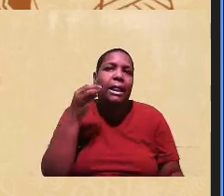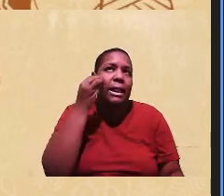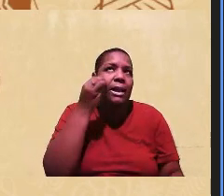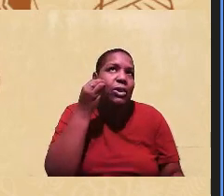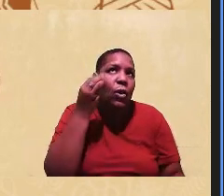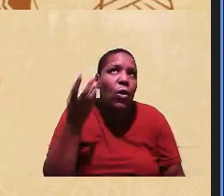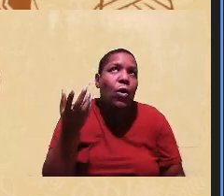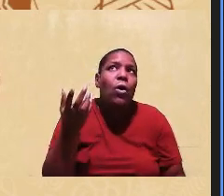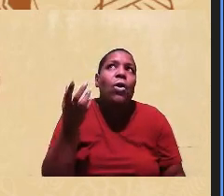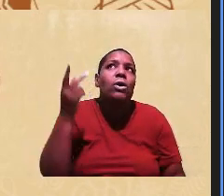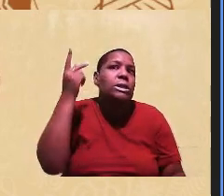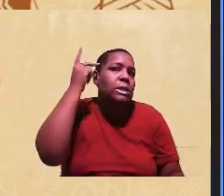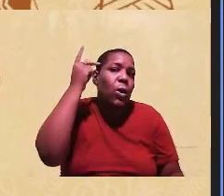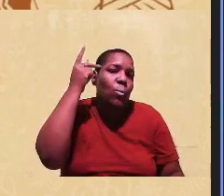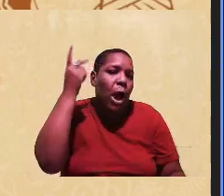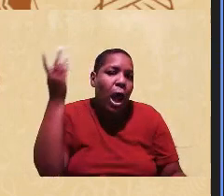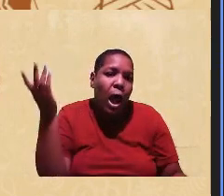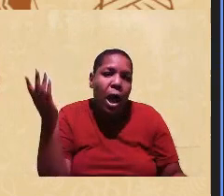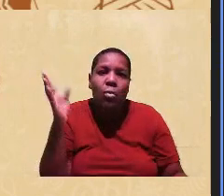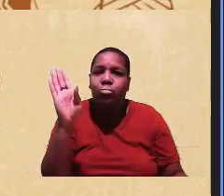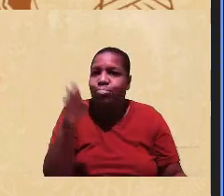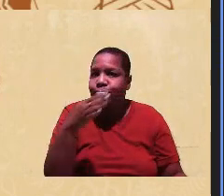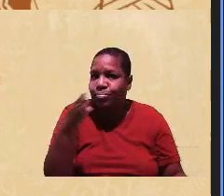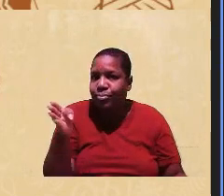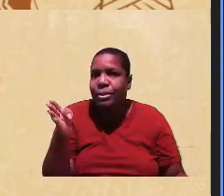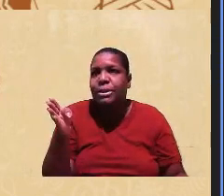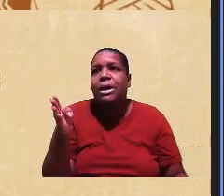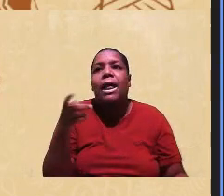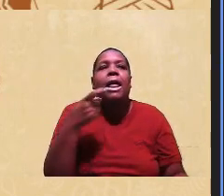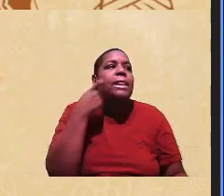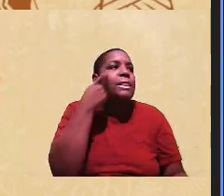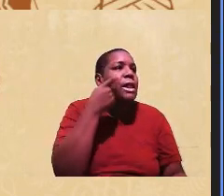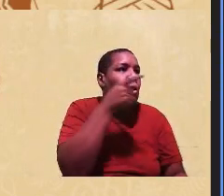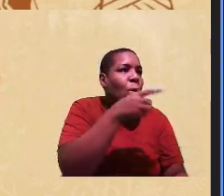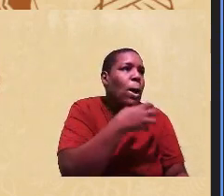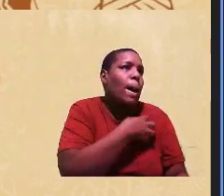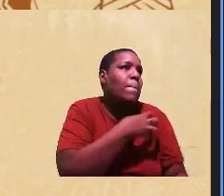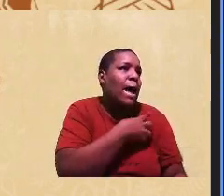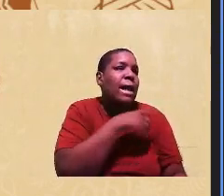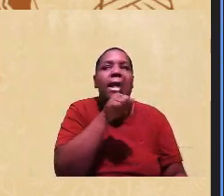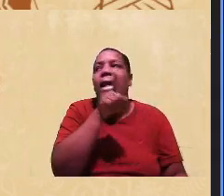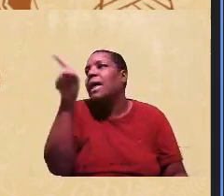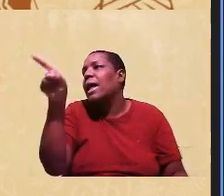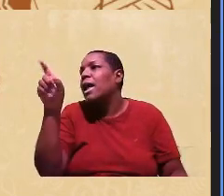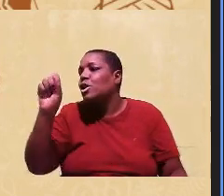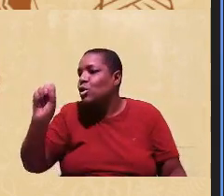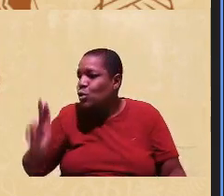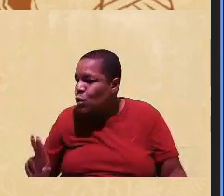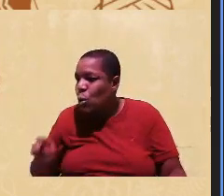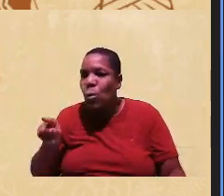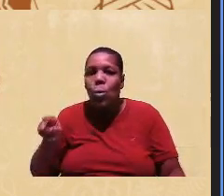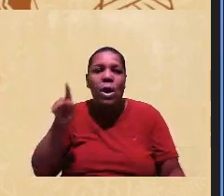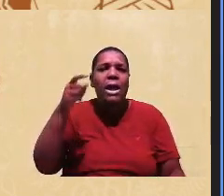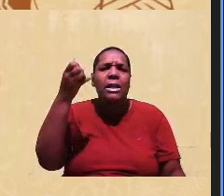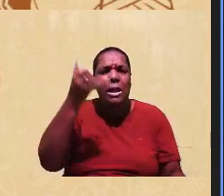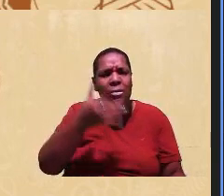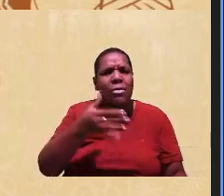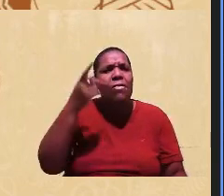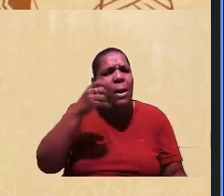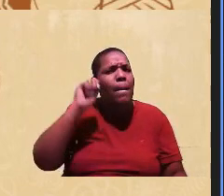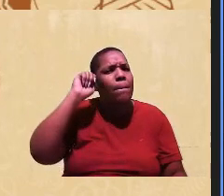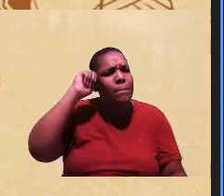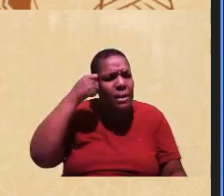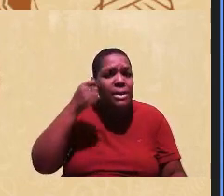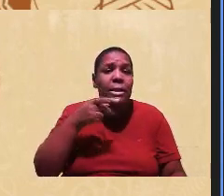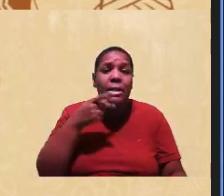inscrição em São Paulo e foi indeferido, aí ele tentou na Bahia, aí ele tentou no Grande do Sul, sempre se declarando, e está sempre